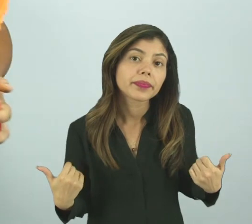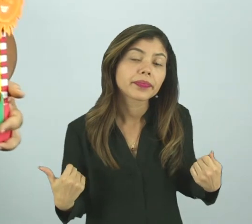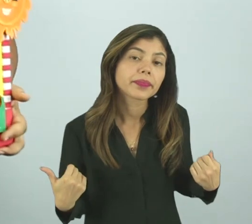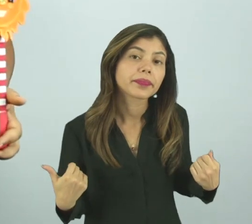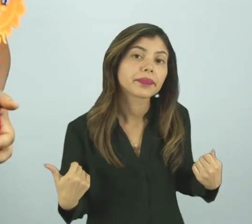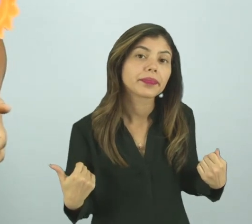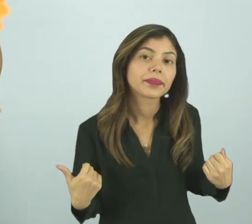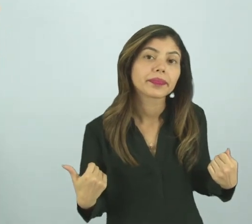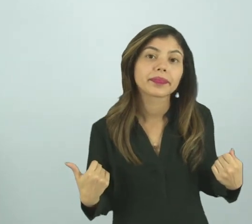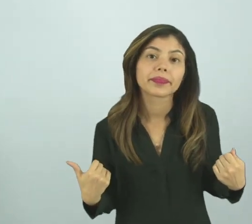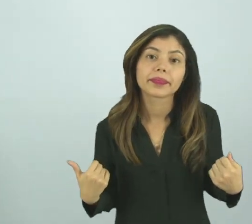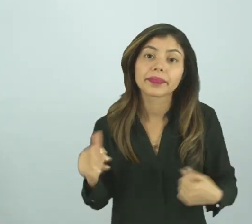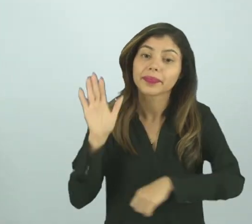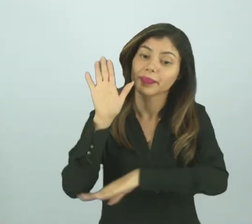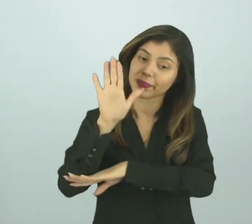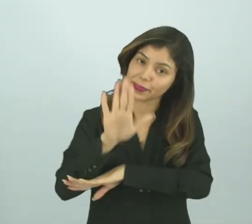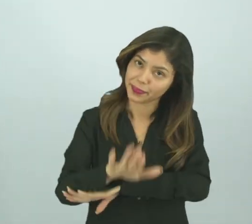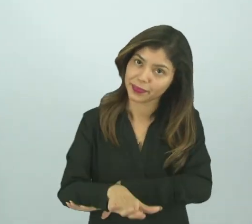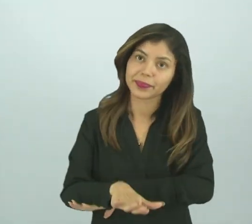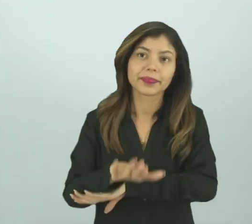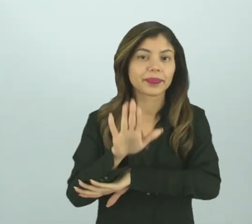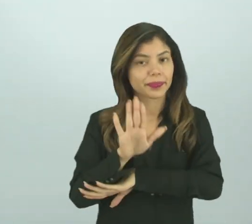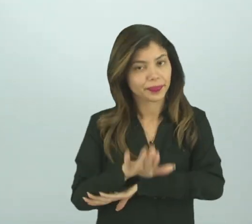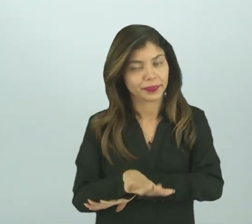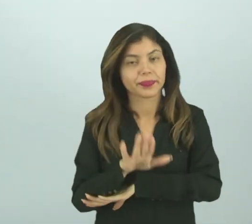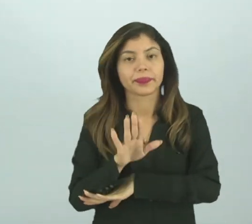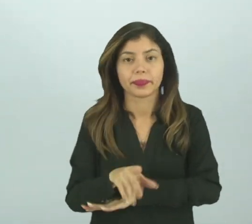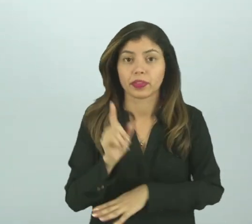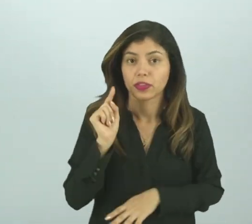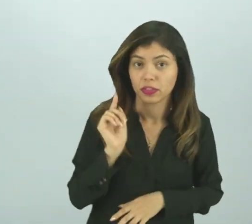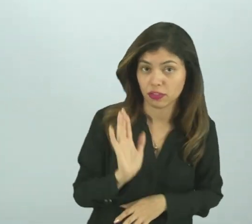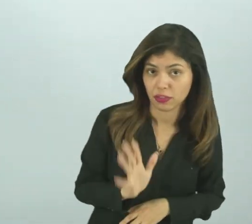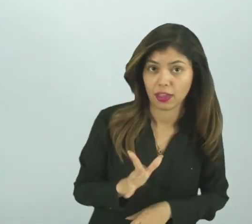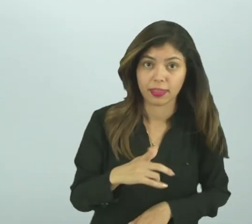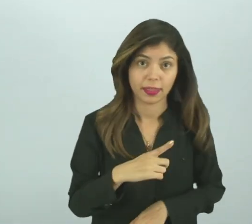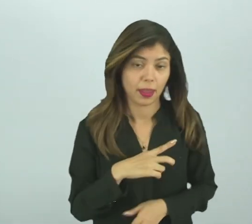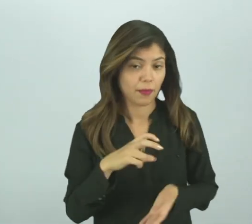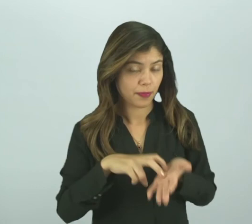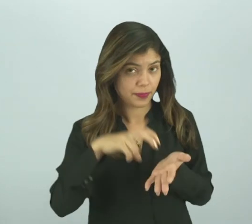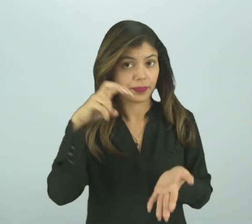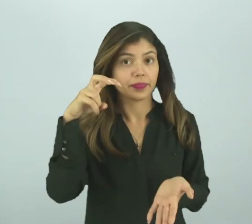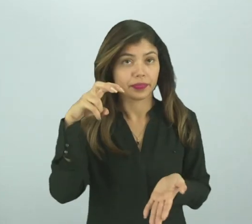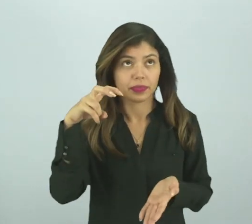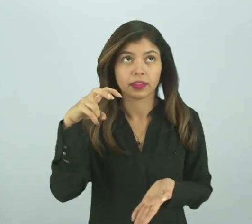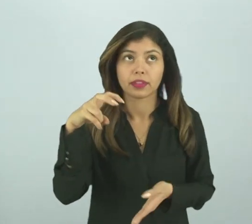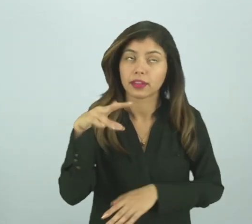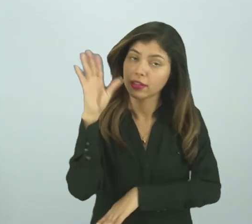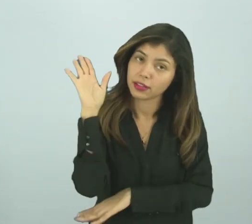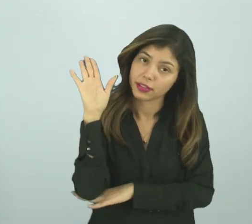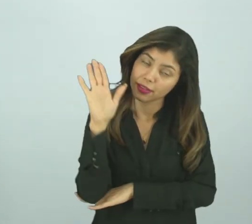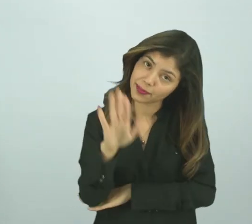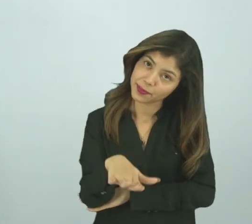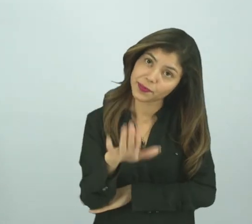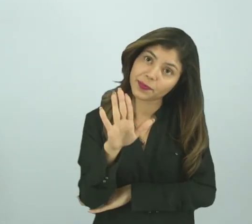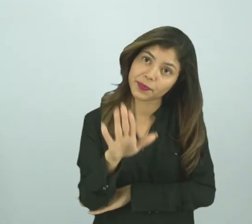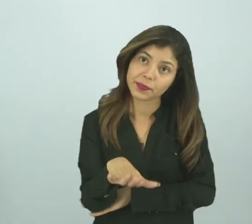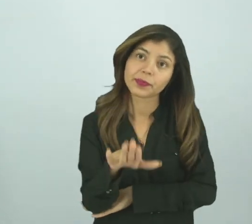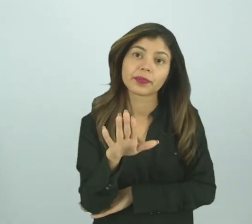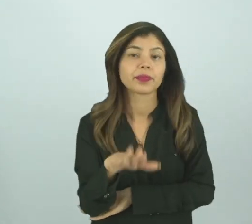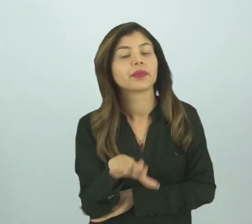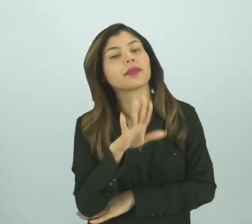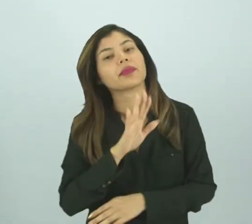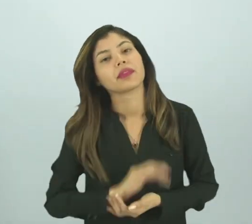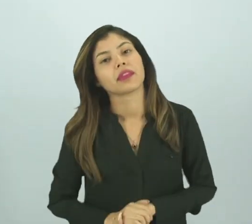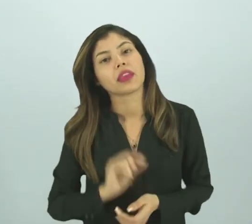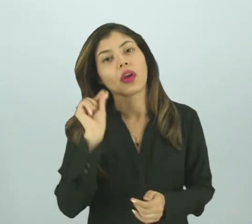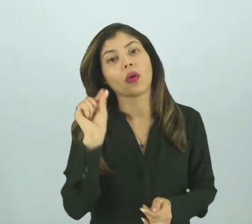É a tarde. Então, nós já temos amanhã e agora chegou no período da tarde,